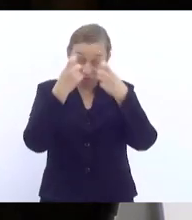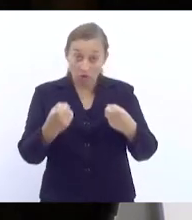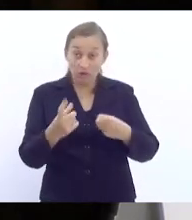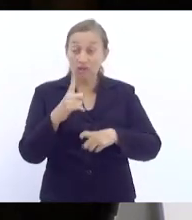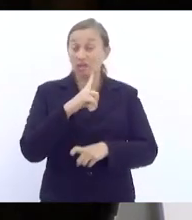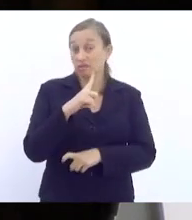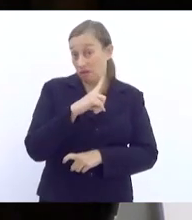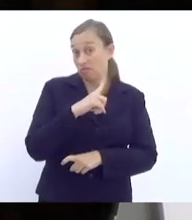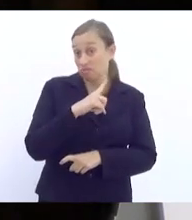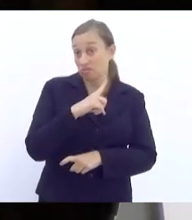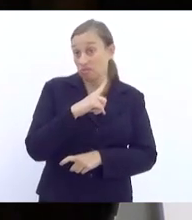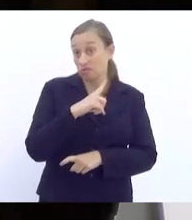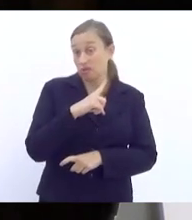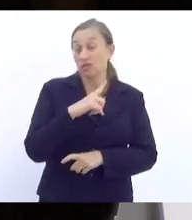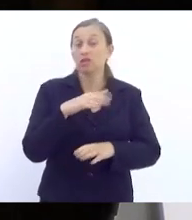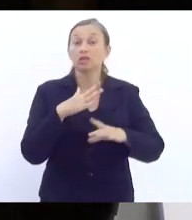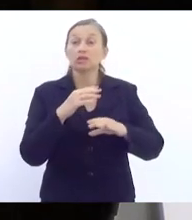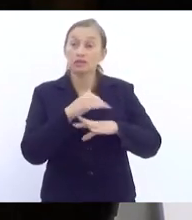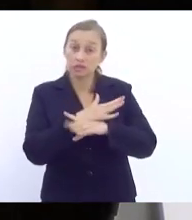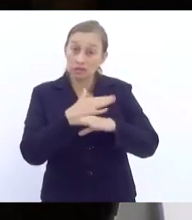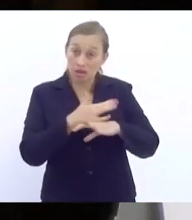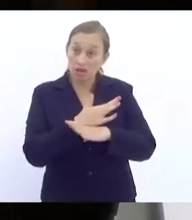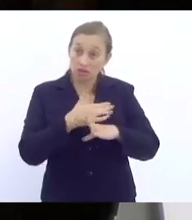tem na nossa cidade.